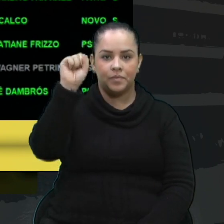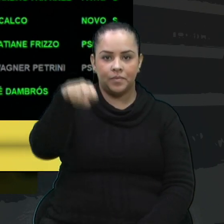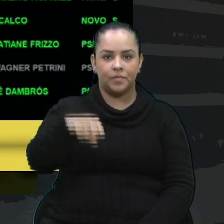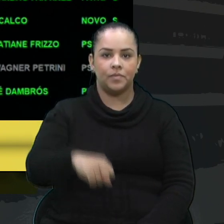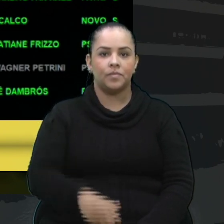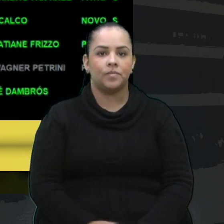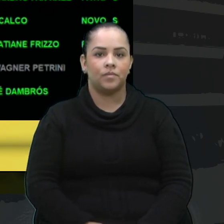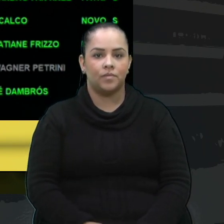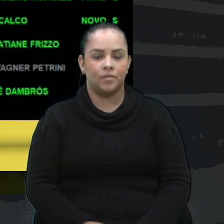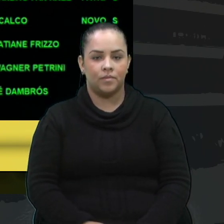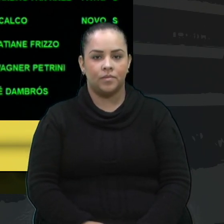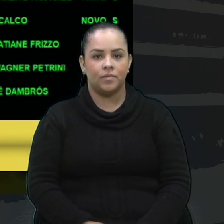sim. Voto sim.